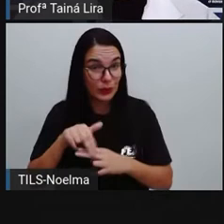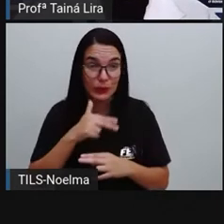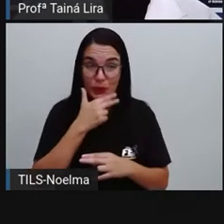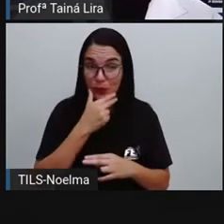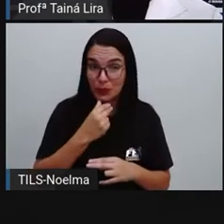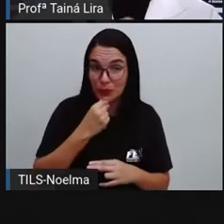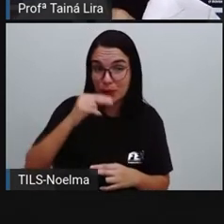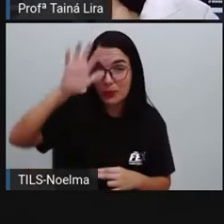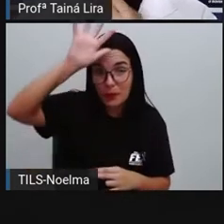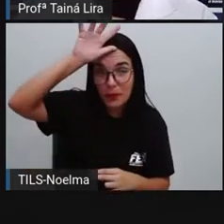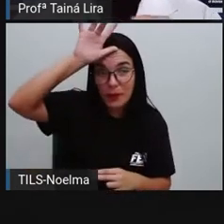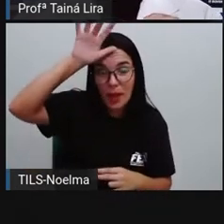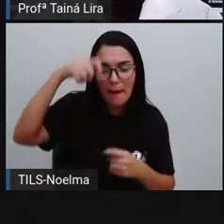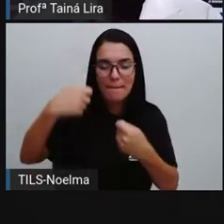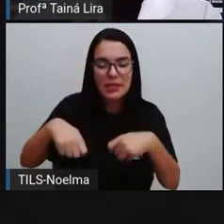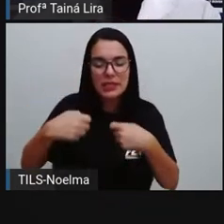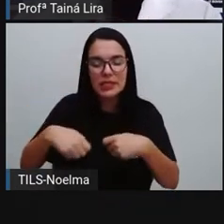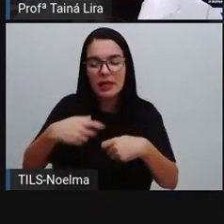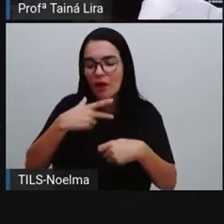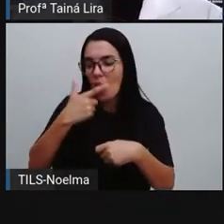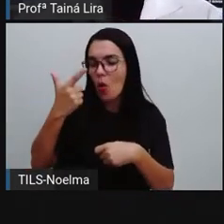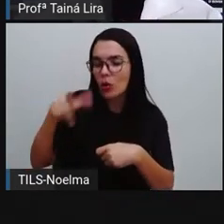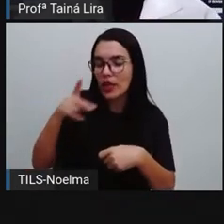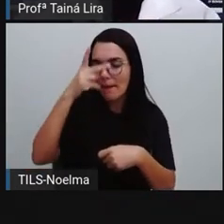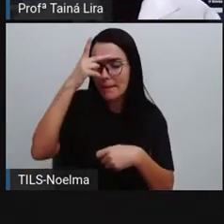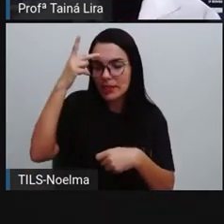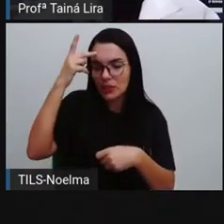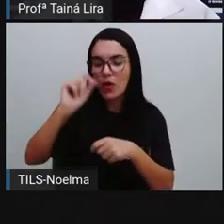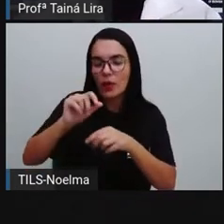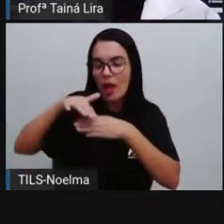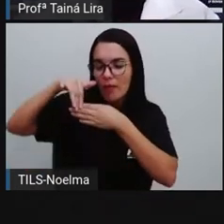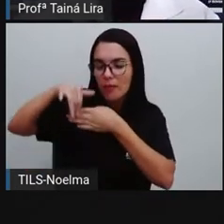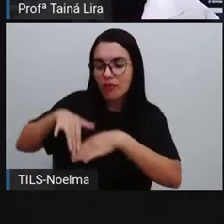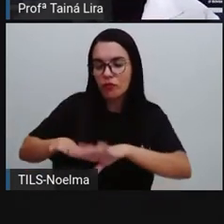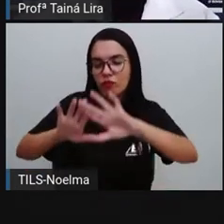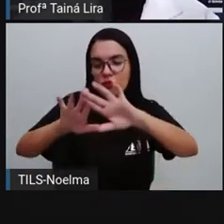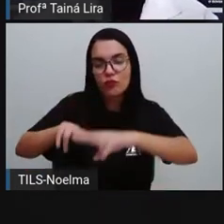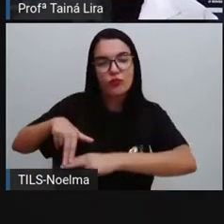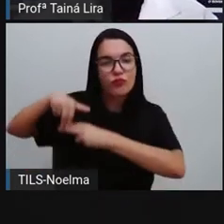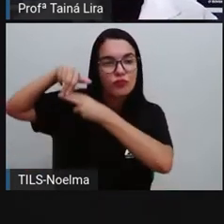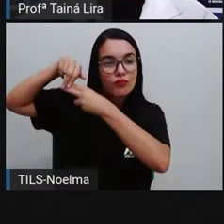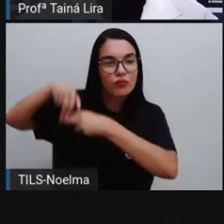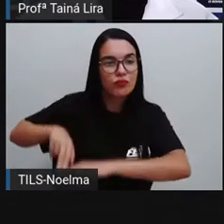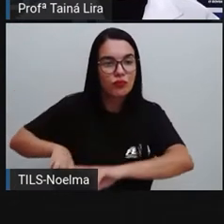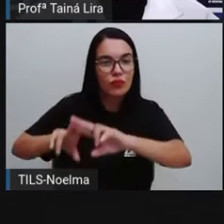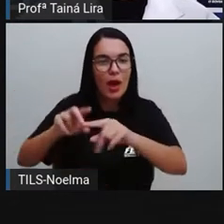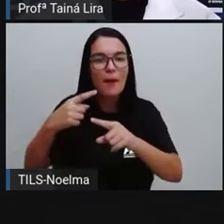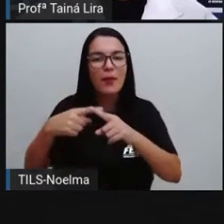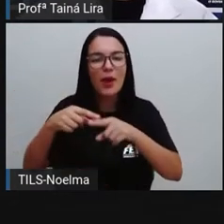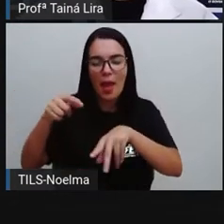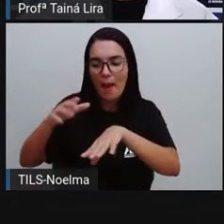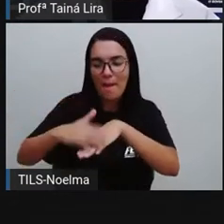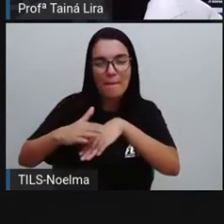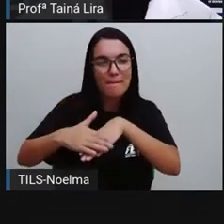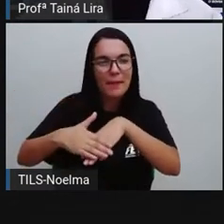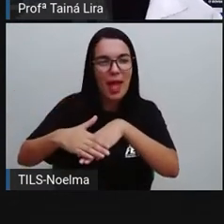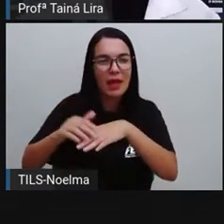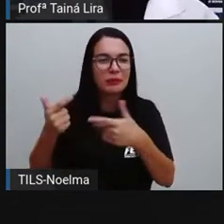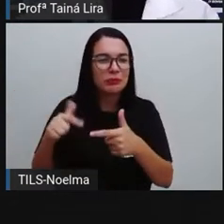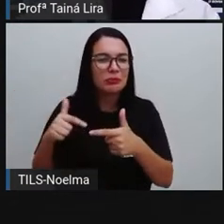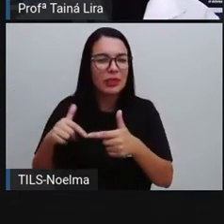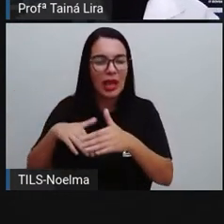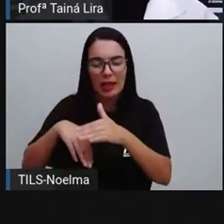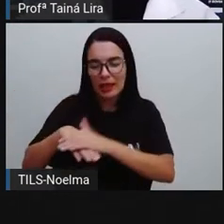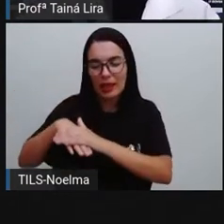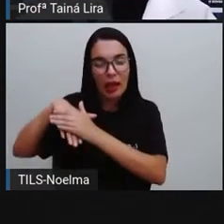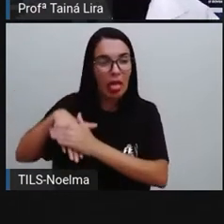ele precisava de alguém para empurrar, porque ele não alcançava o chão, tá? Os pezinhos dele ali não alcançavam. Então, ele não